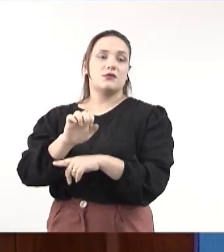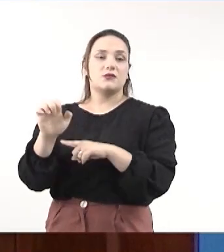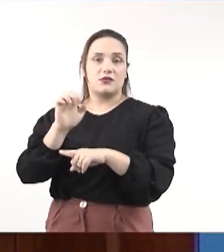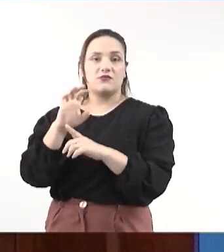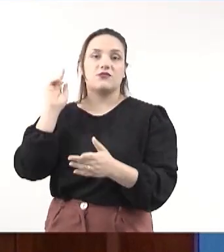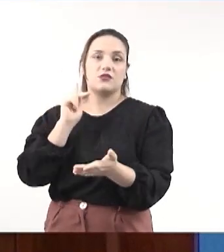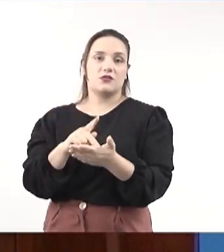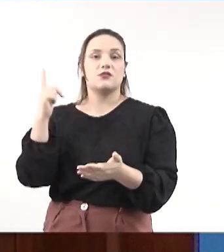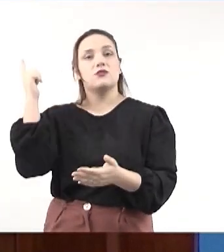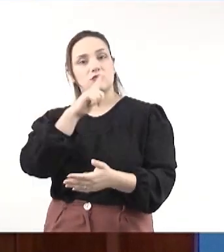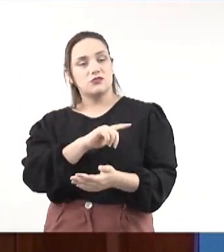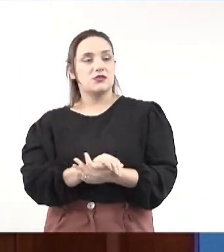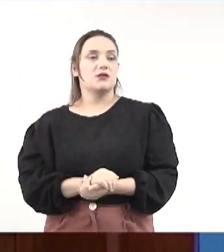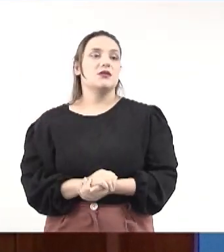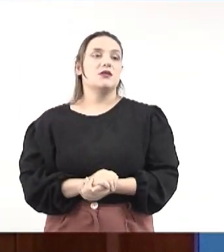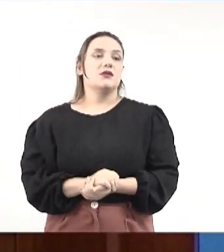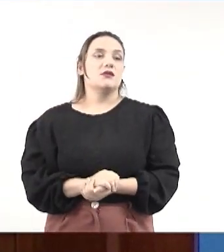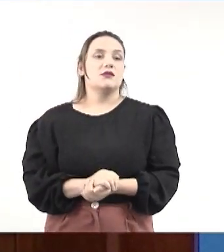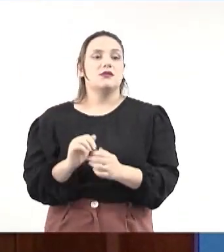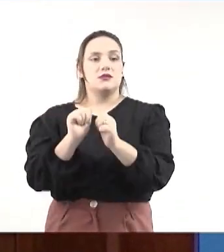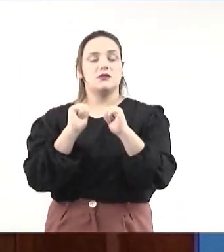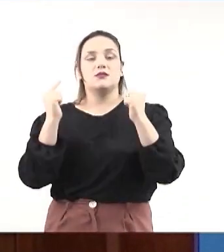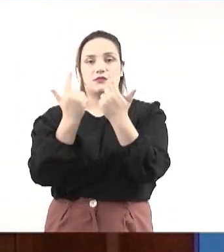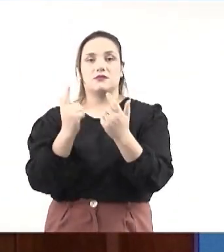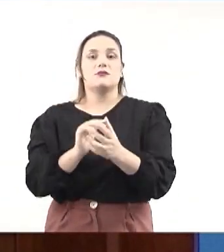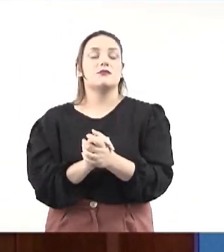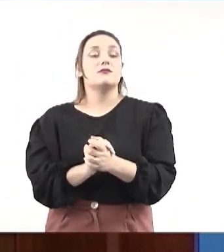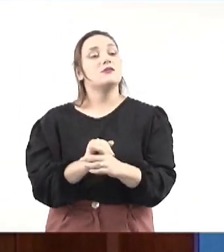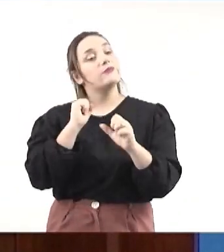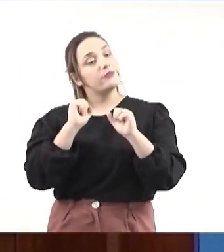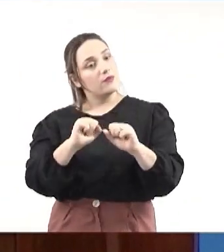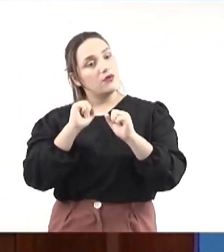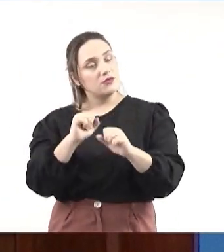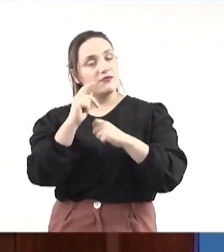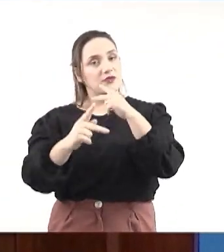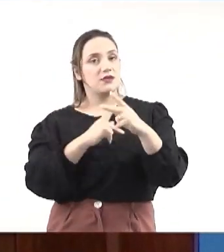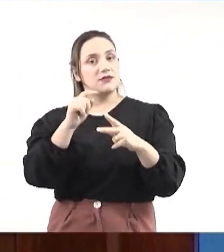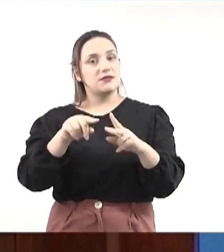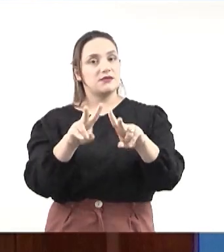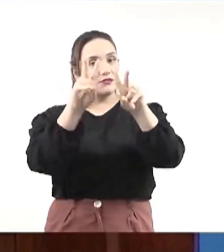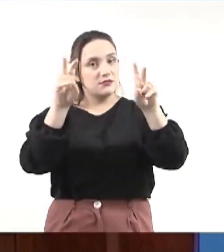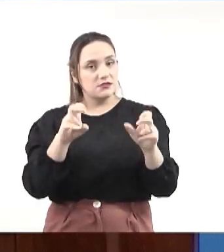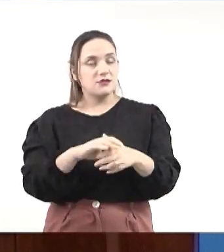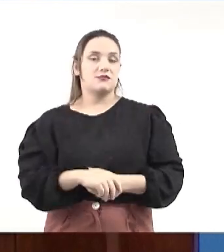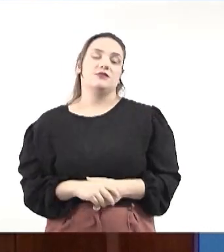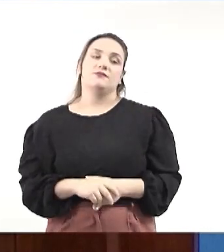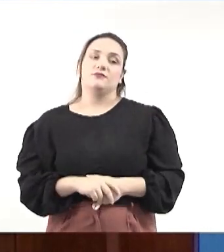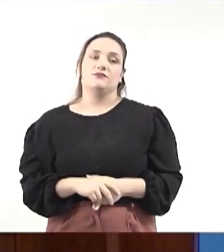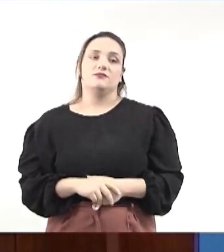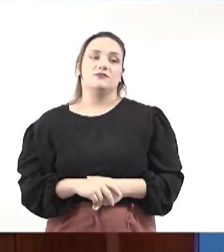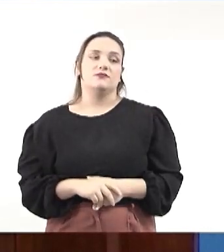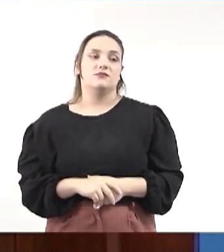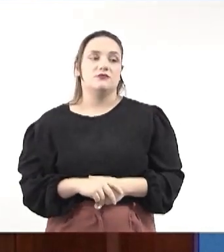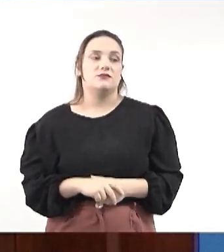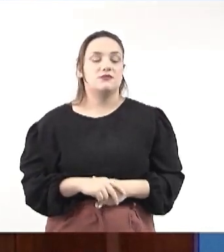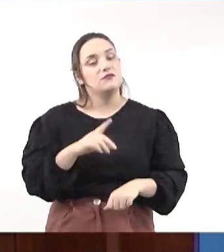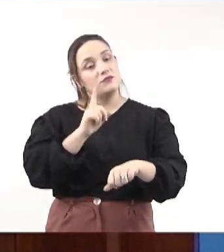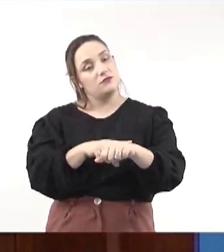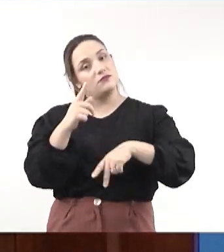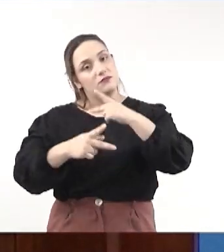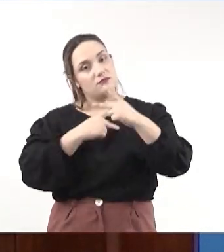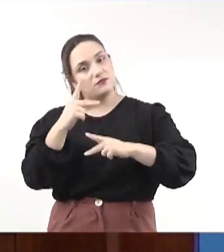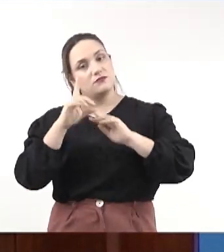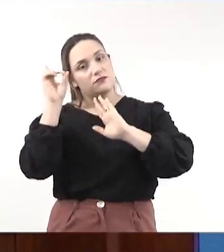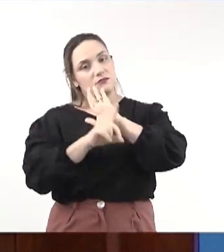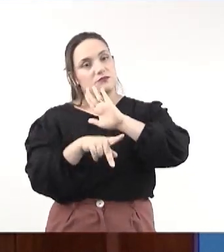efetivamente, e especificamente a Assembleia, possa tratar desse tema quando se referir a